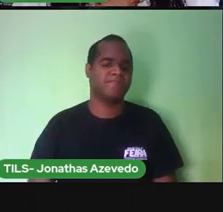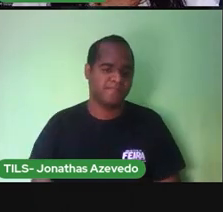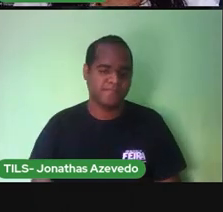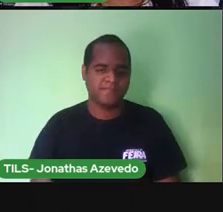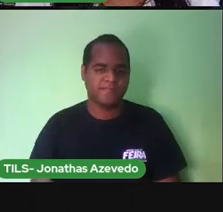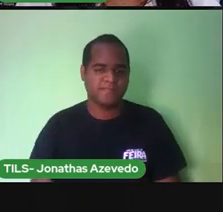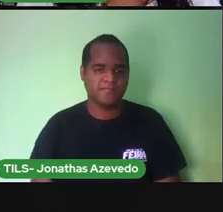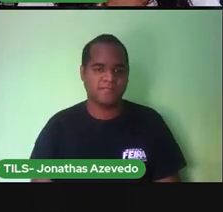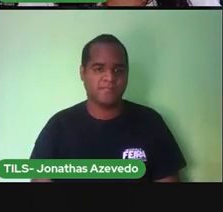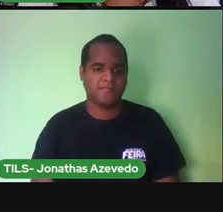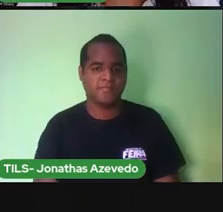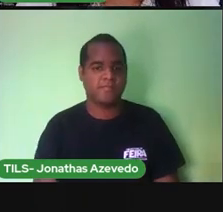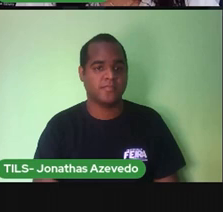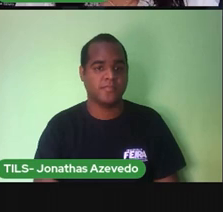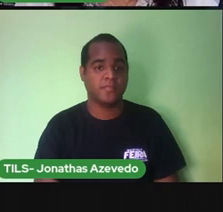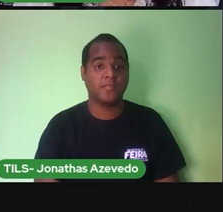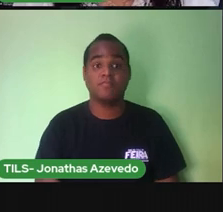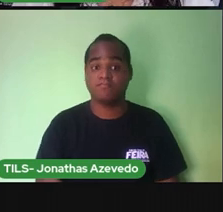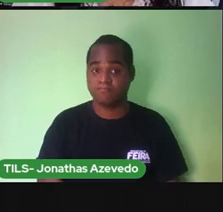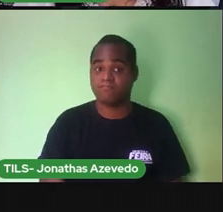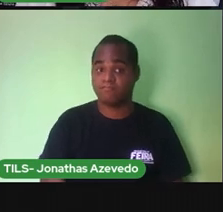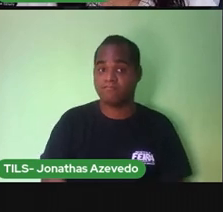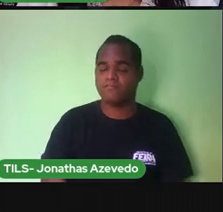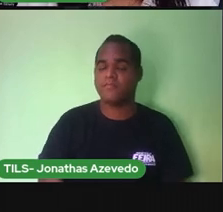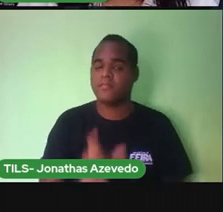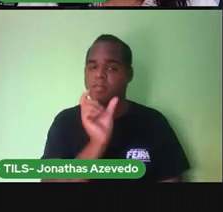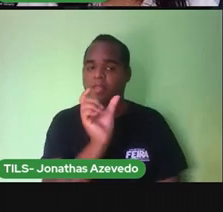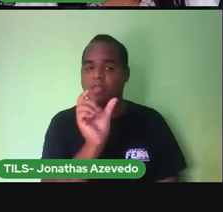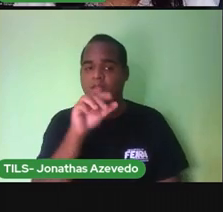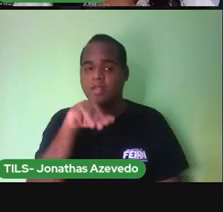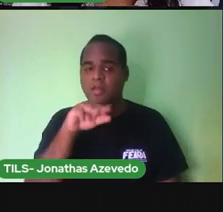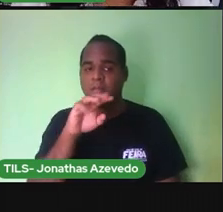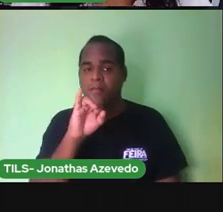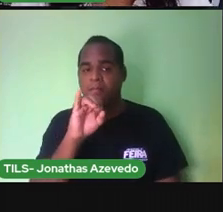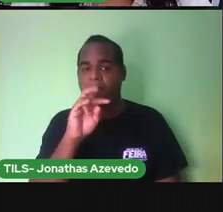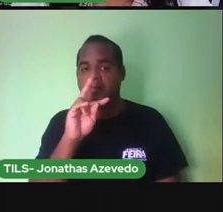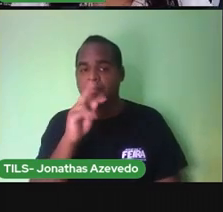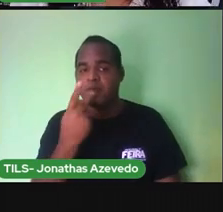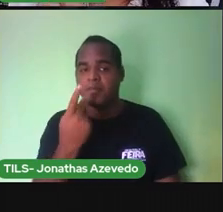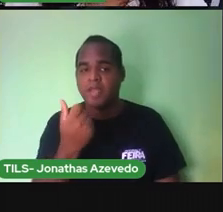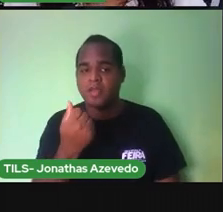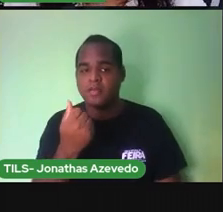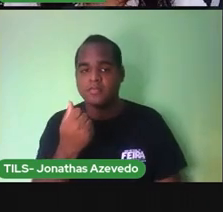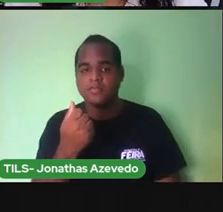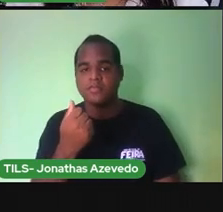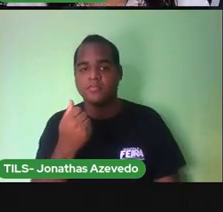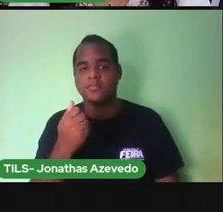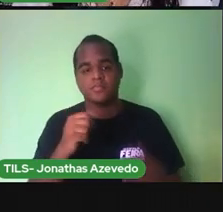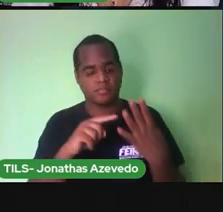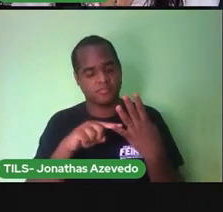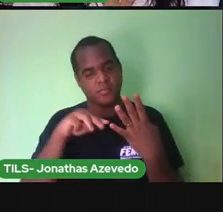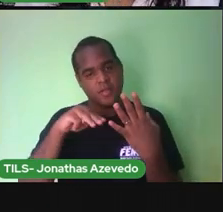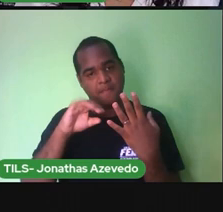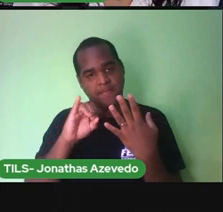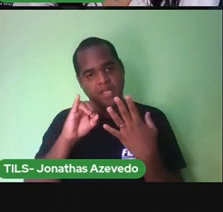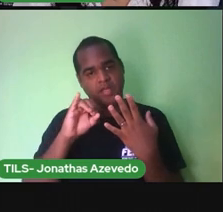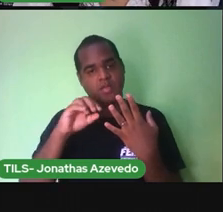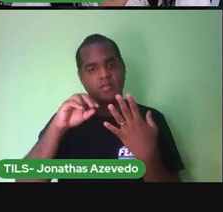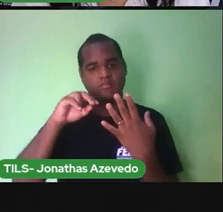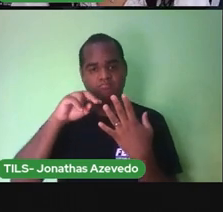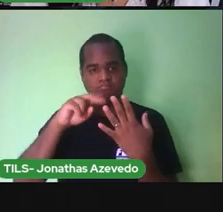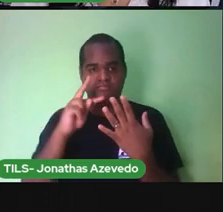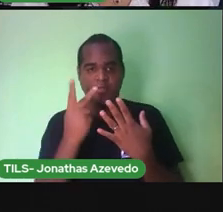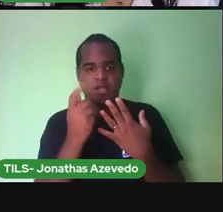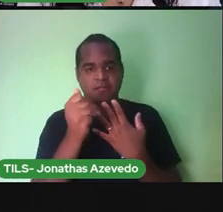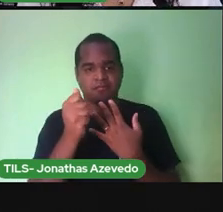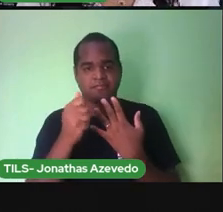A palavra minha. Ó, mi... Nha. Todas